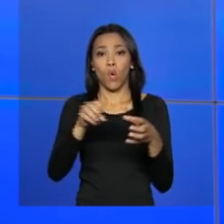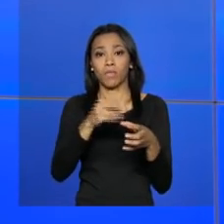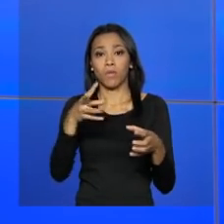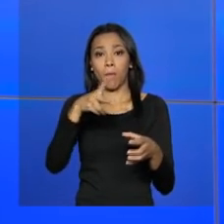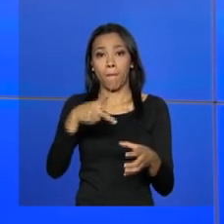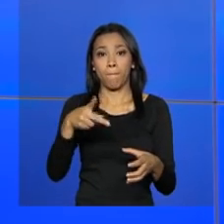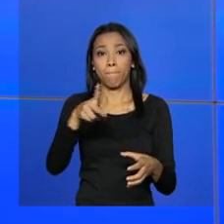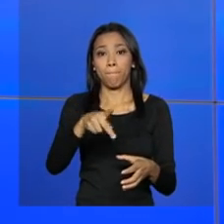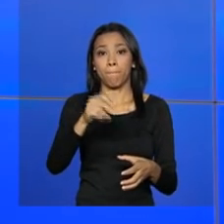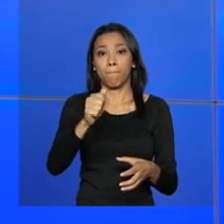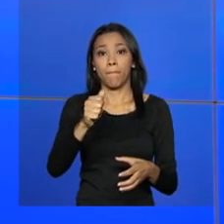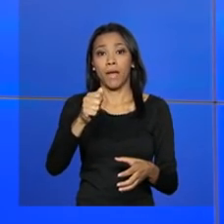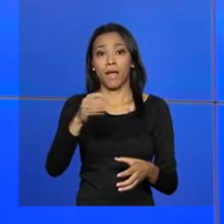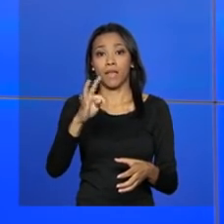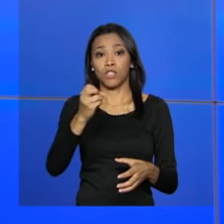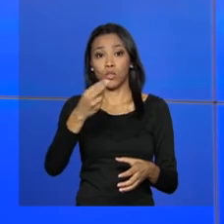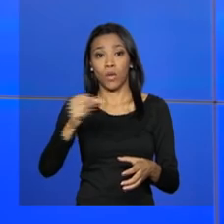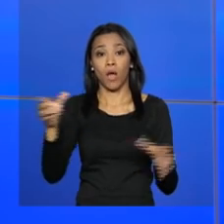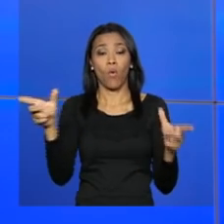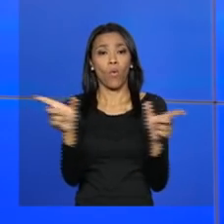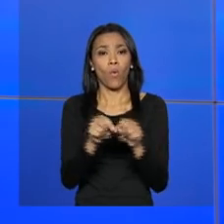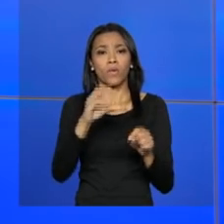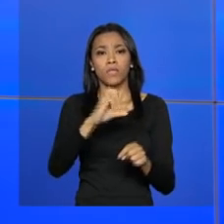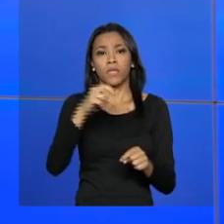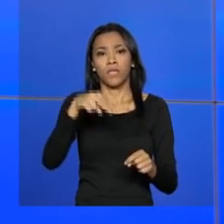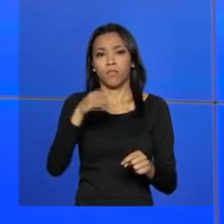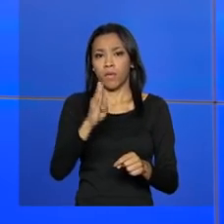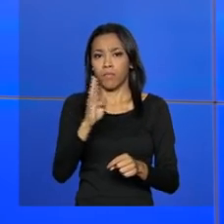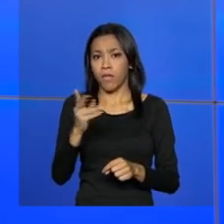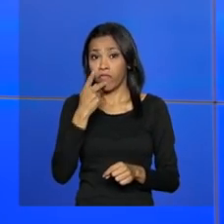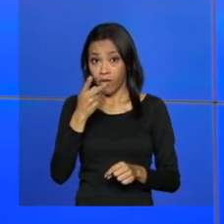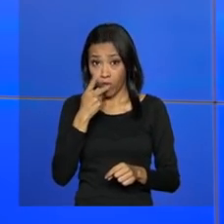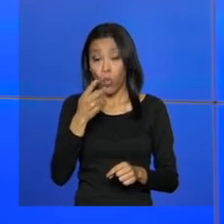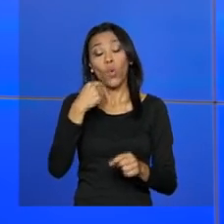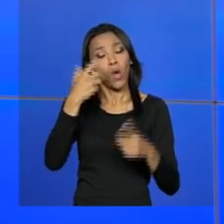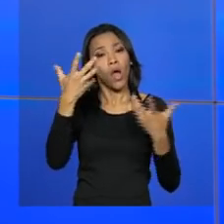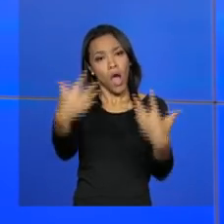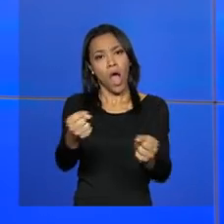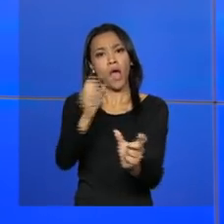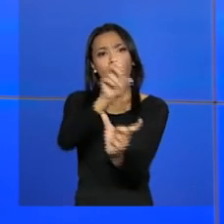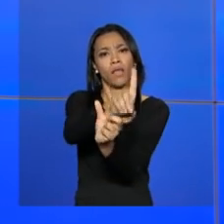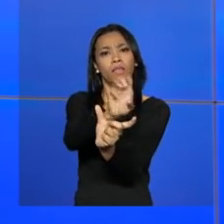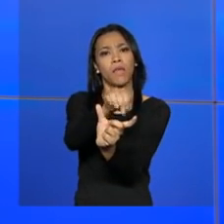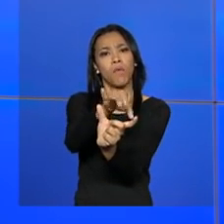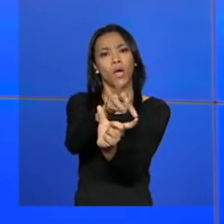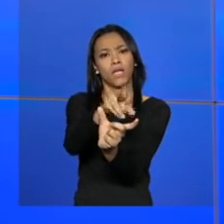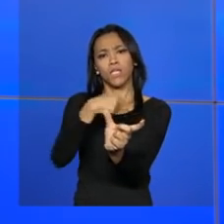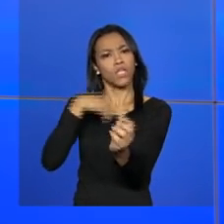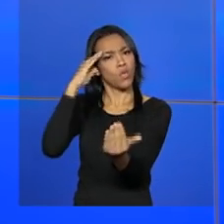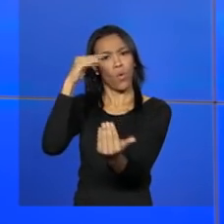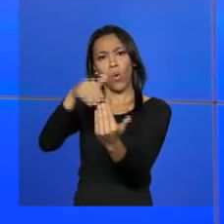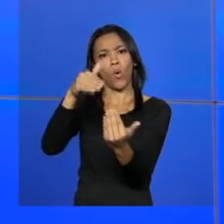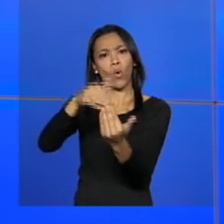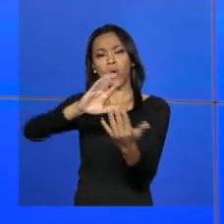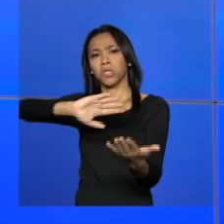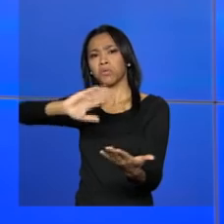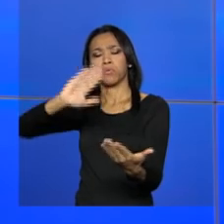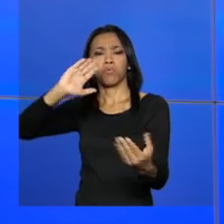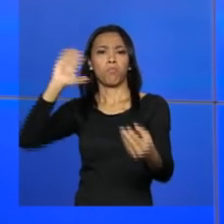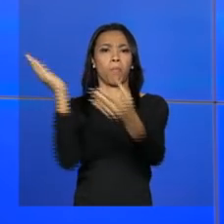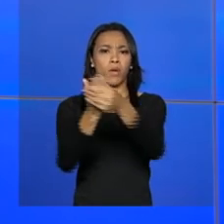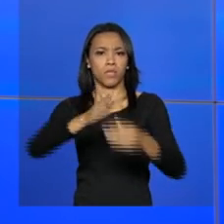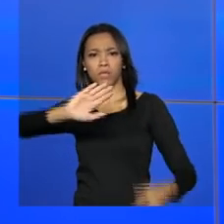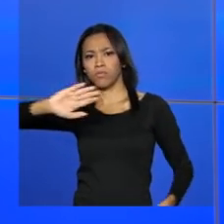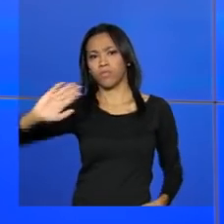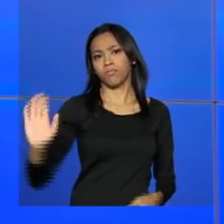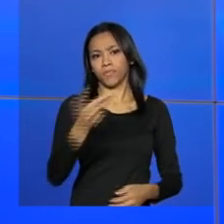grupo ligado à CNBB, defendeu em nota a democracia e repudiou o processo de impedimento da presidenta Dilma Rousseff. De acordo